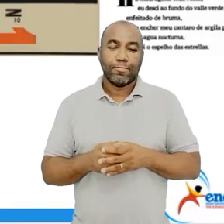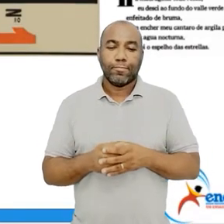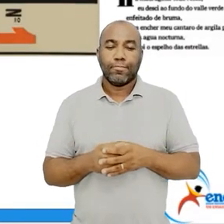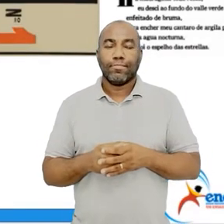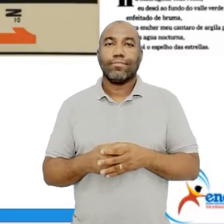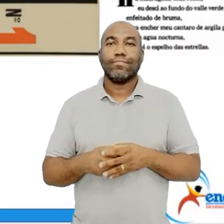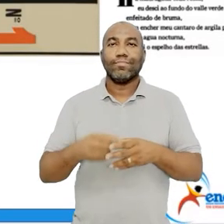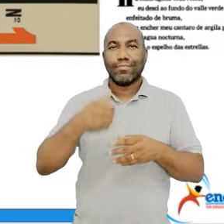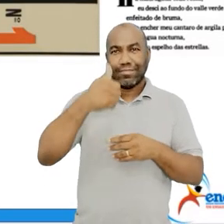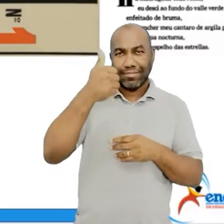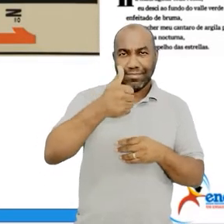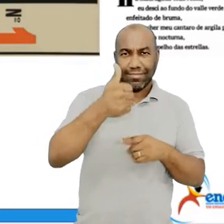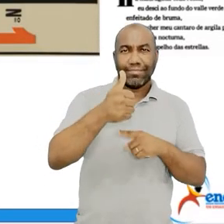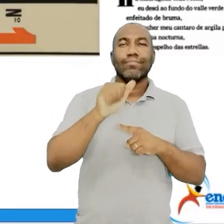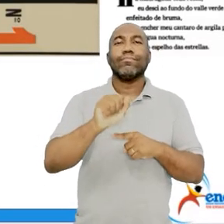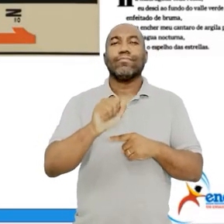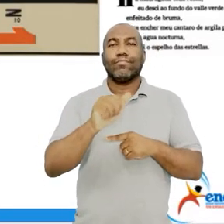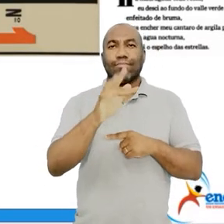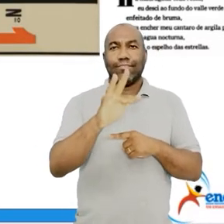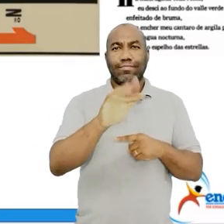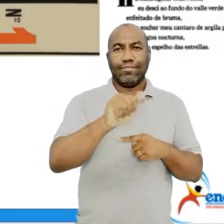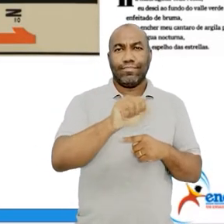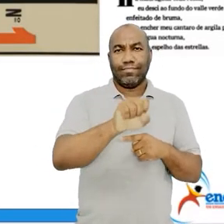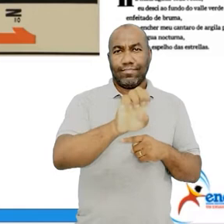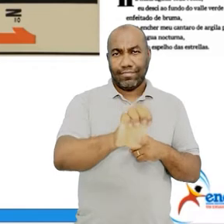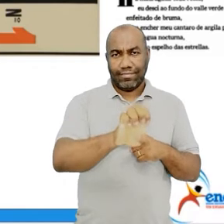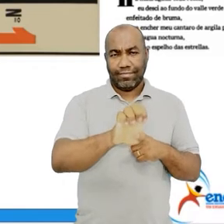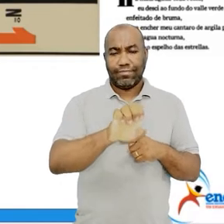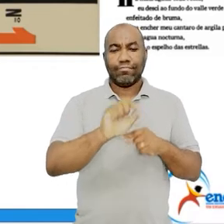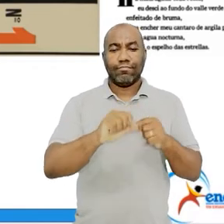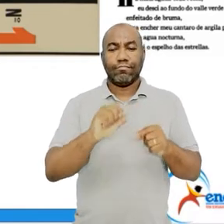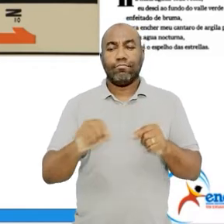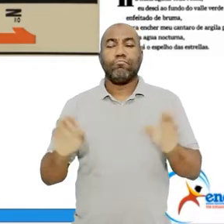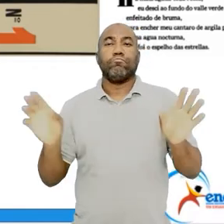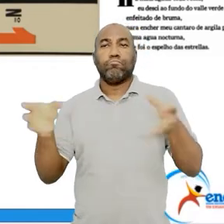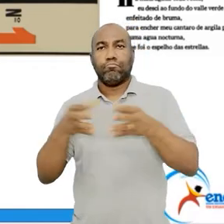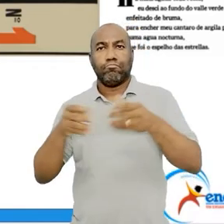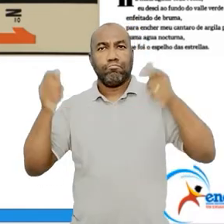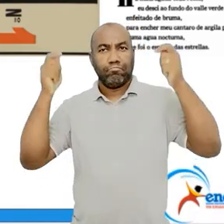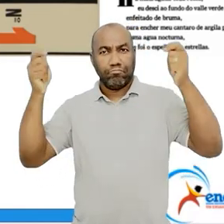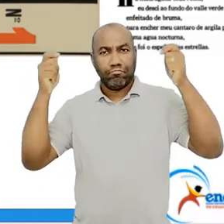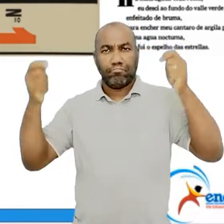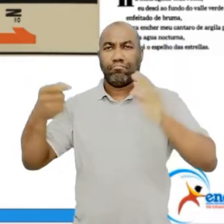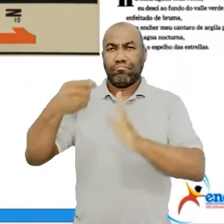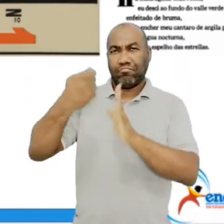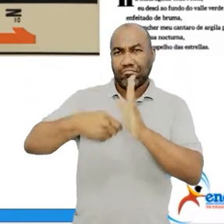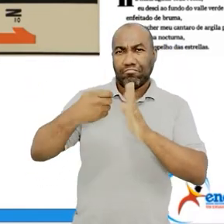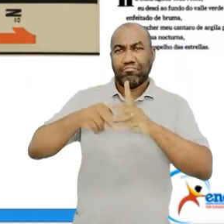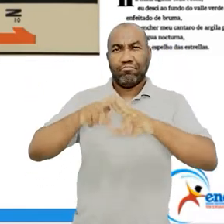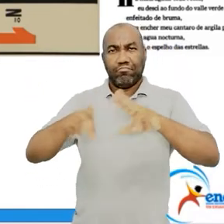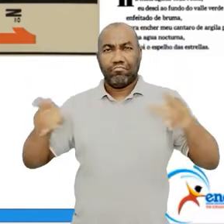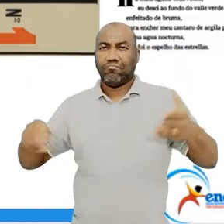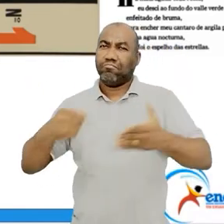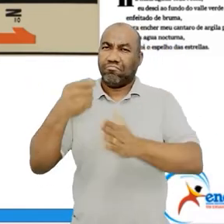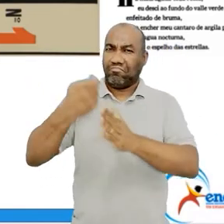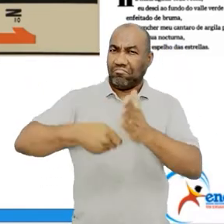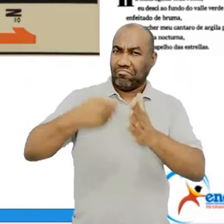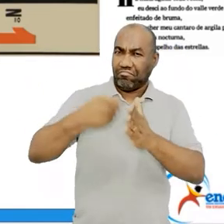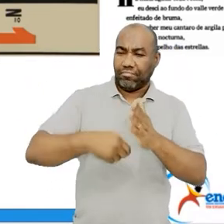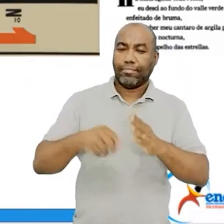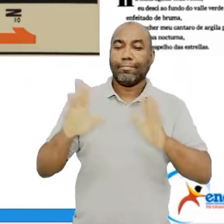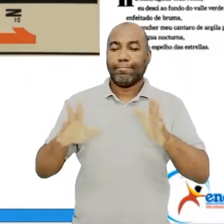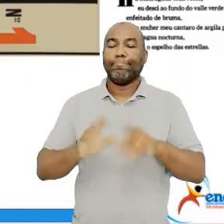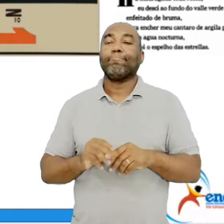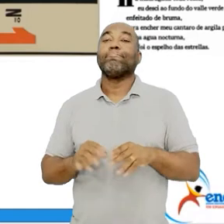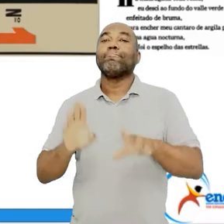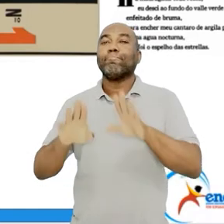Ele será dividido essa fase em publicações, manifestos, certo? Inclusive na aula anterior, que a